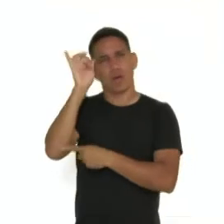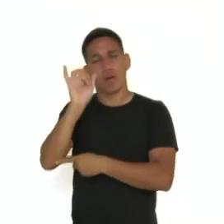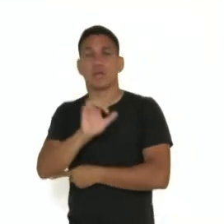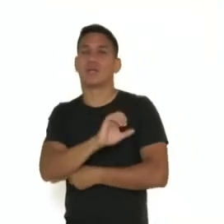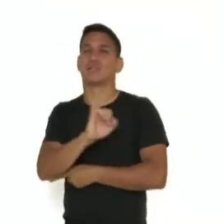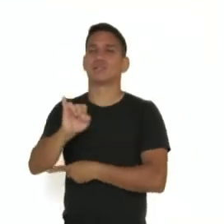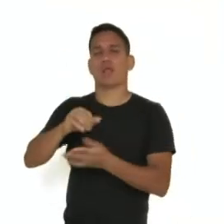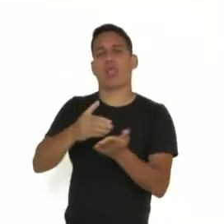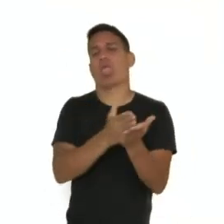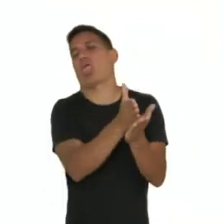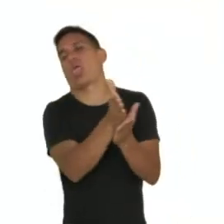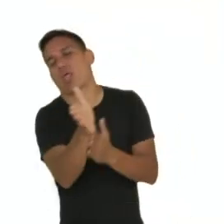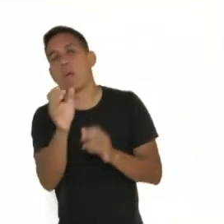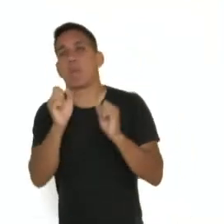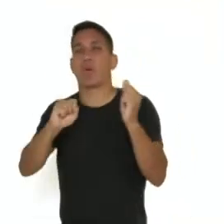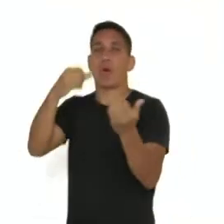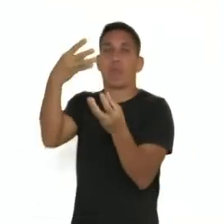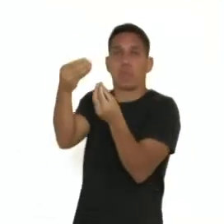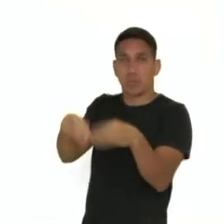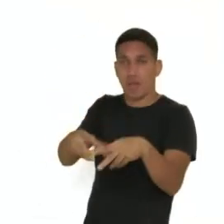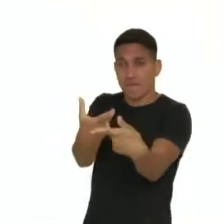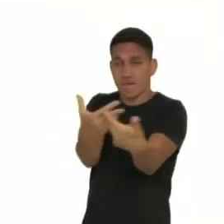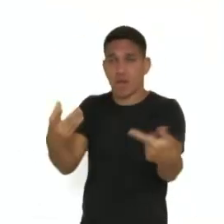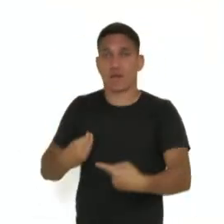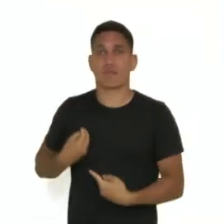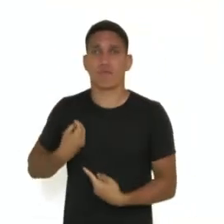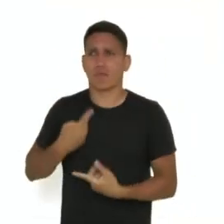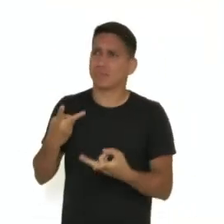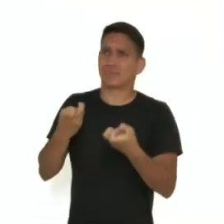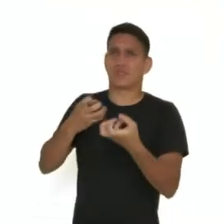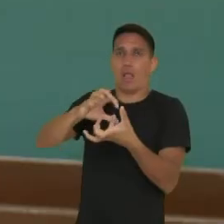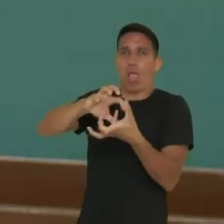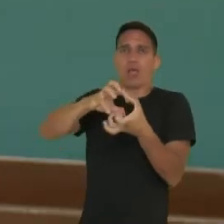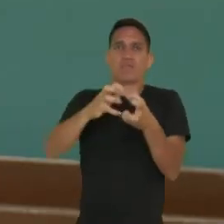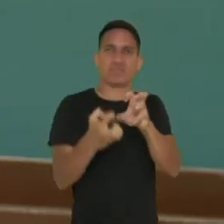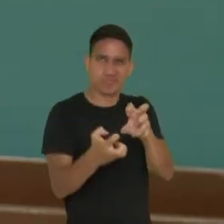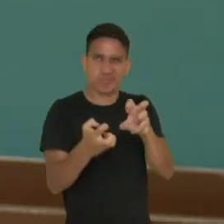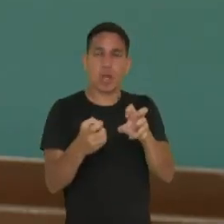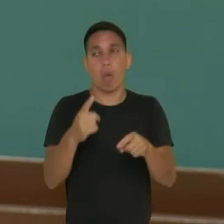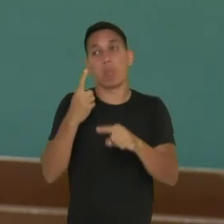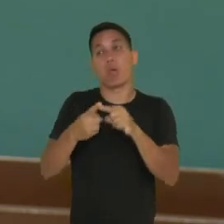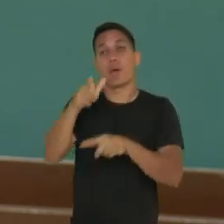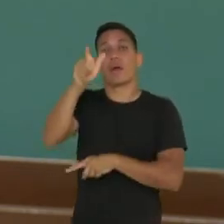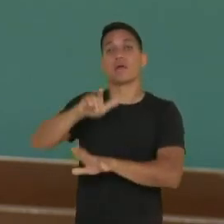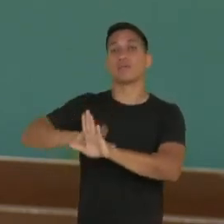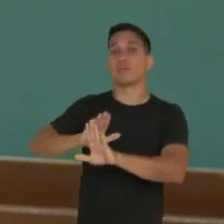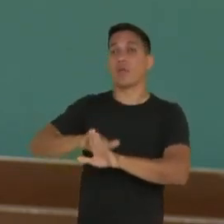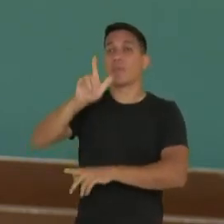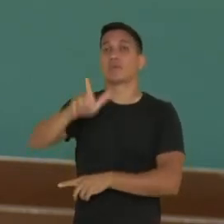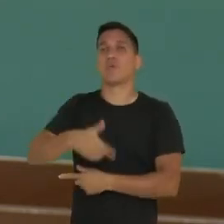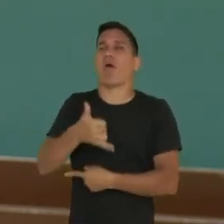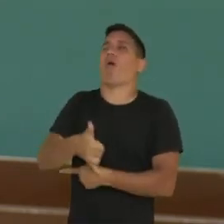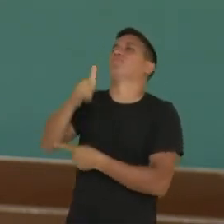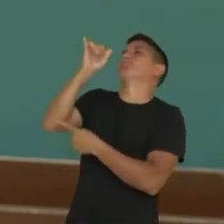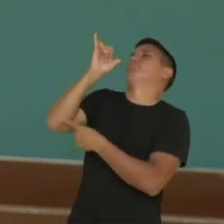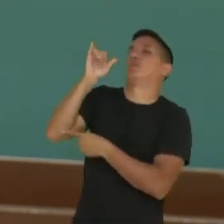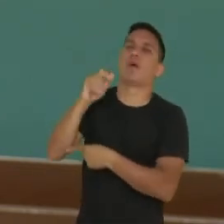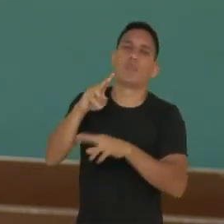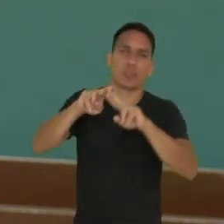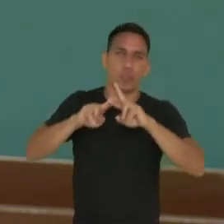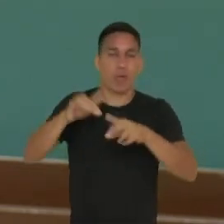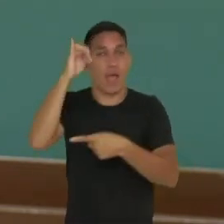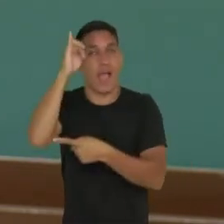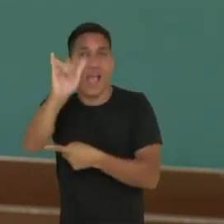muitas vidas. Percebam que o design da lata amassada, ou seja, a pessoa deve ter bebido, né? Então, não beba, porque senão pode acontecer um